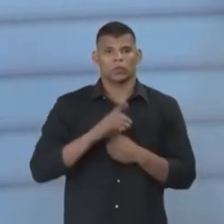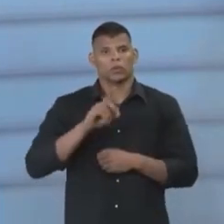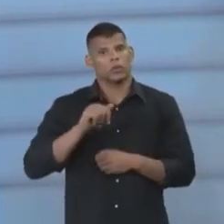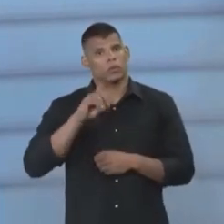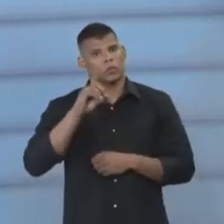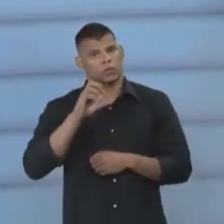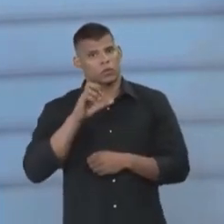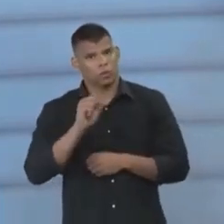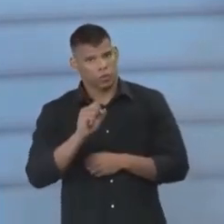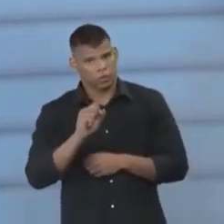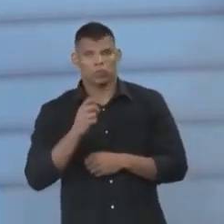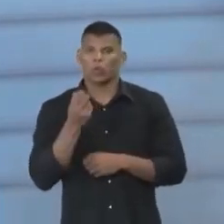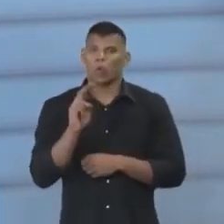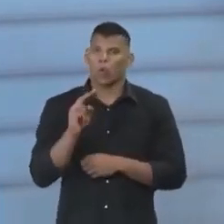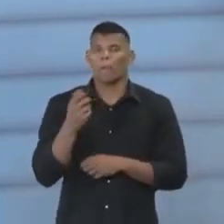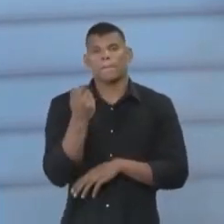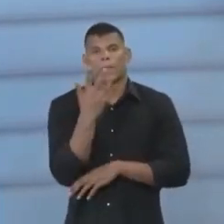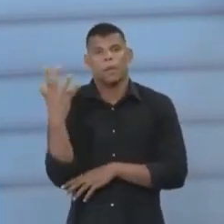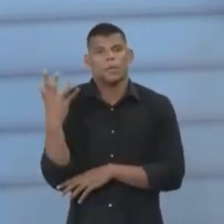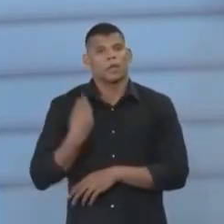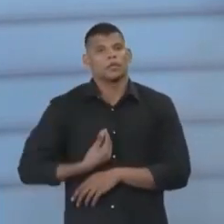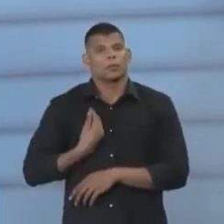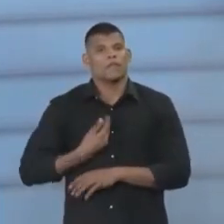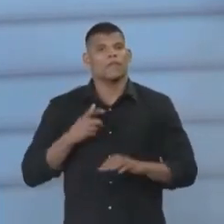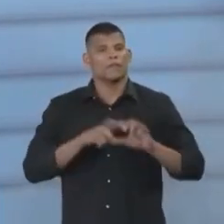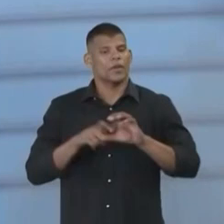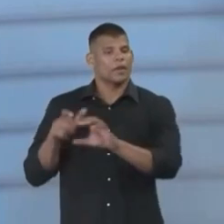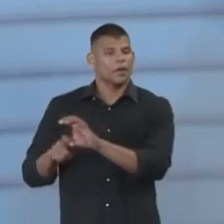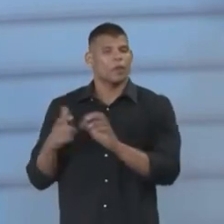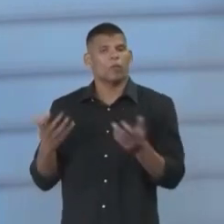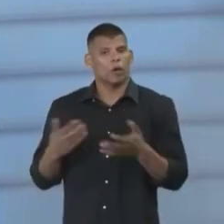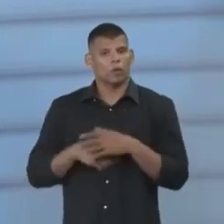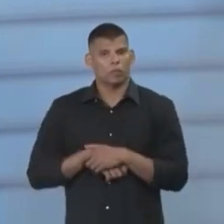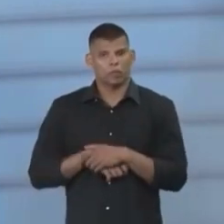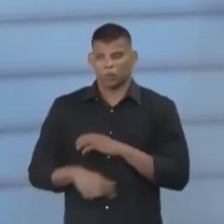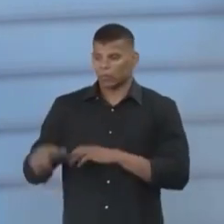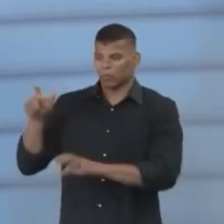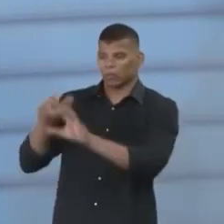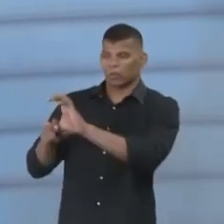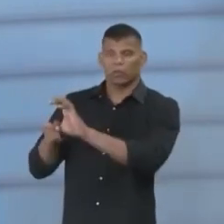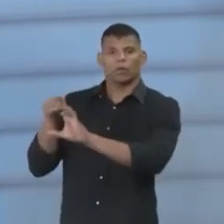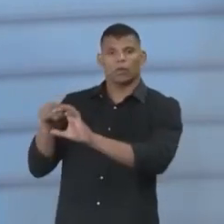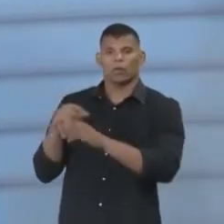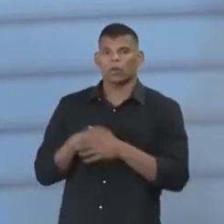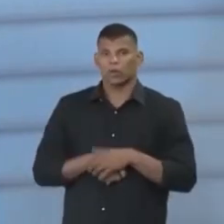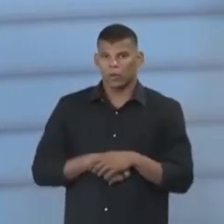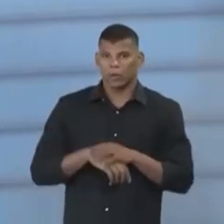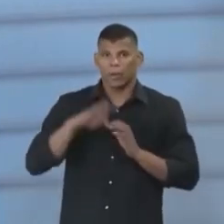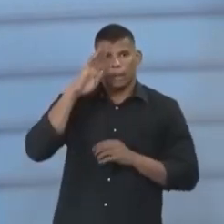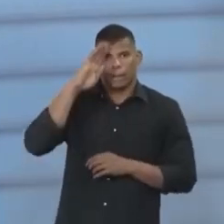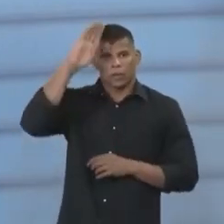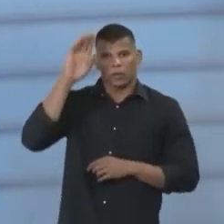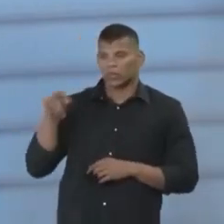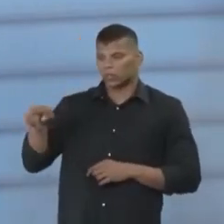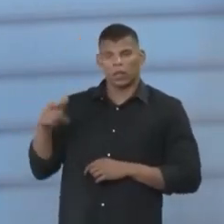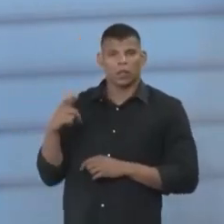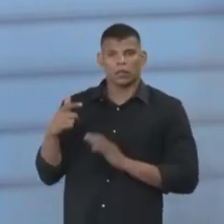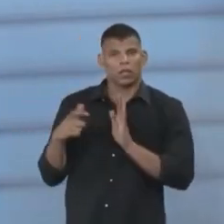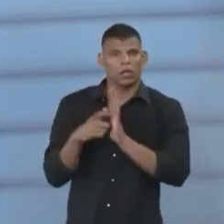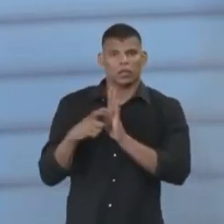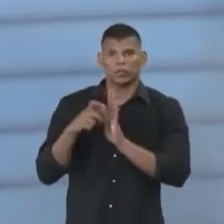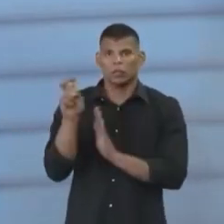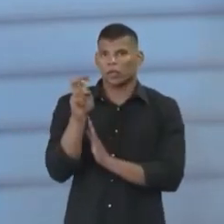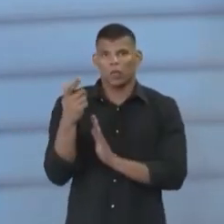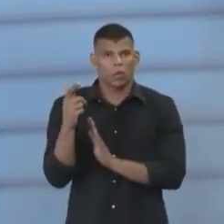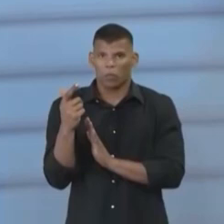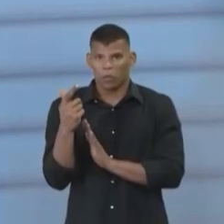Essa é a crítica que eu faço ao nosso Congresso, porque o direito ambiente não está no artigo 5º da Constituição,